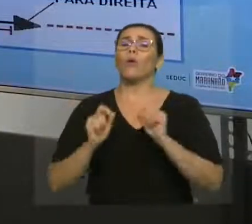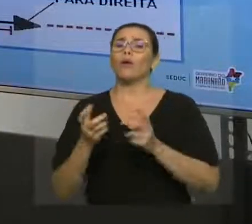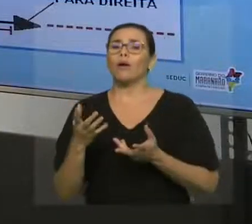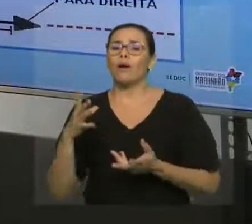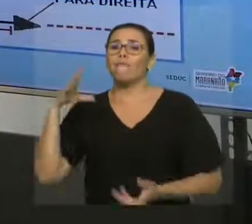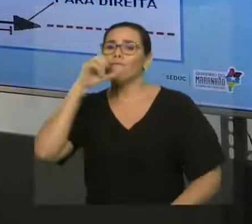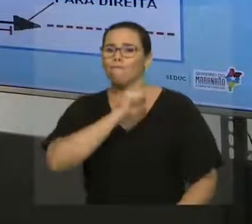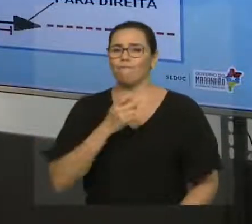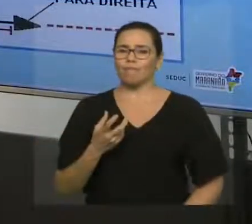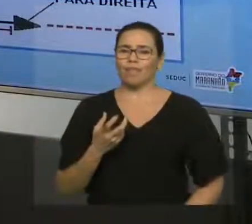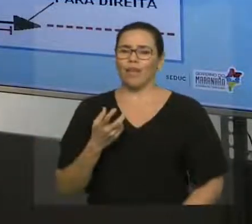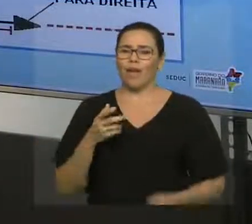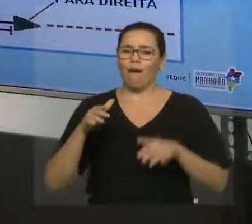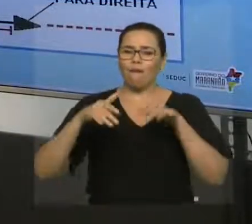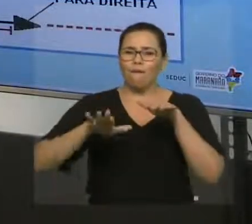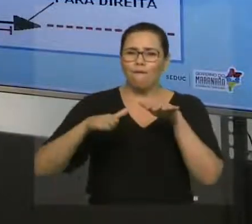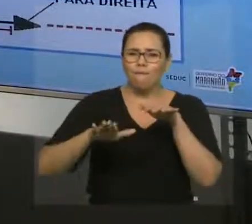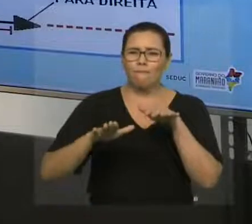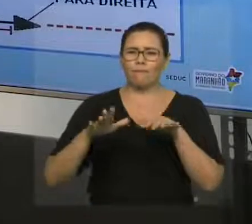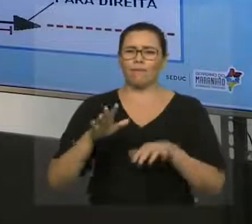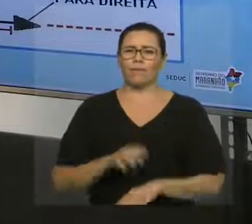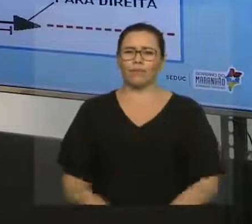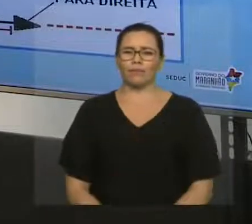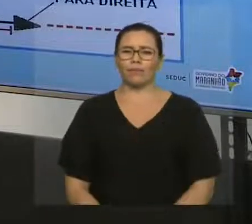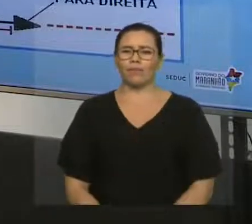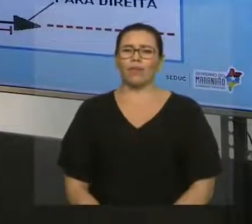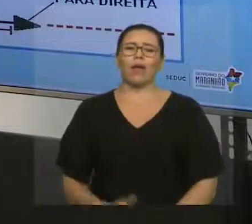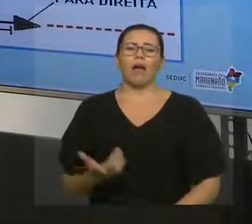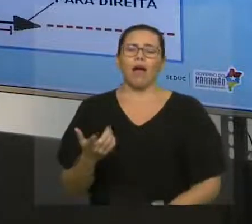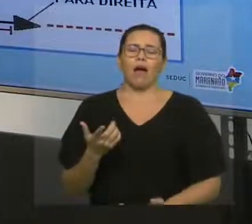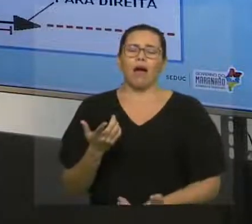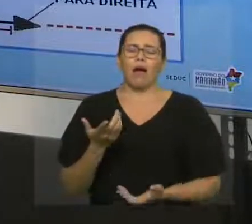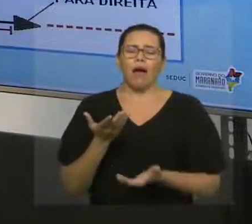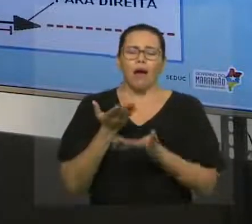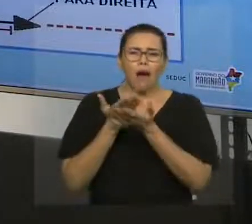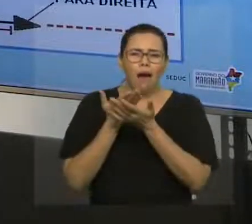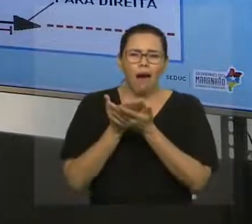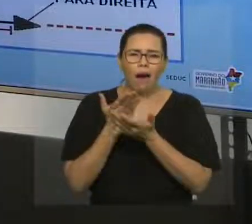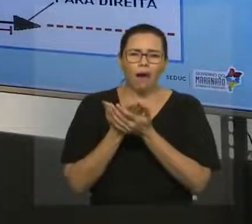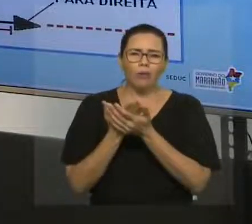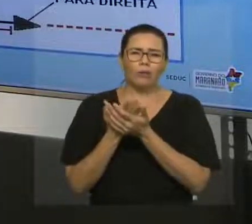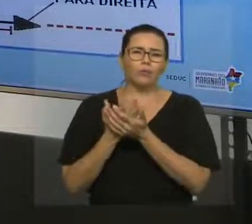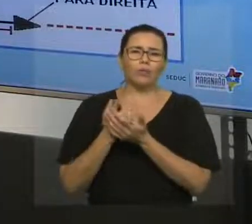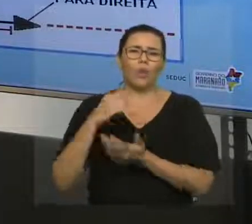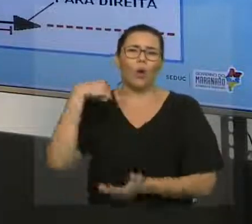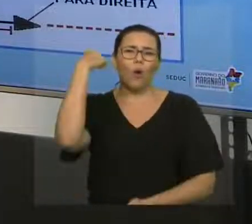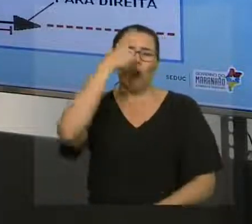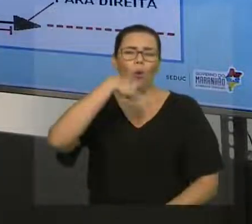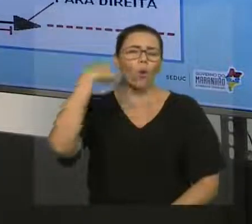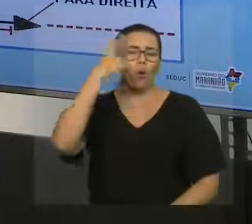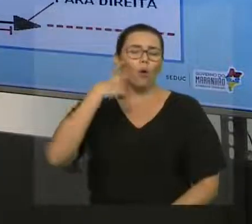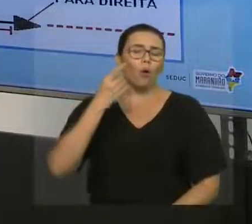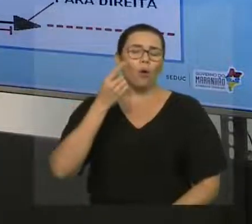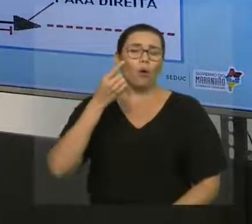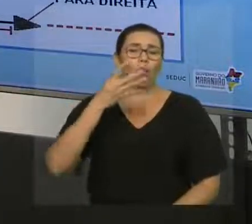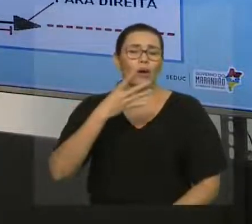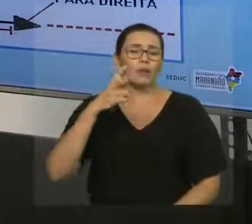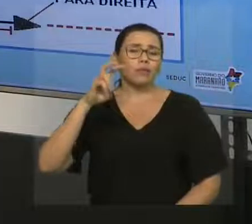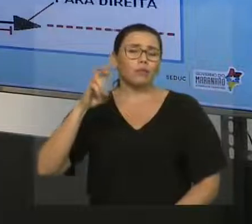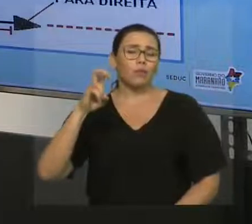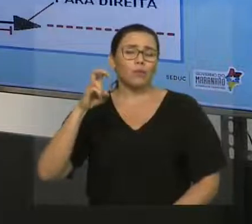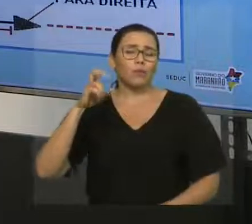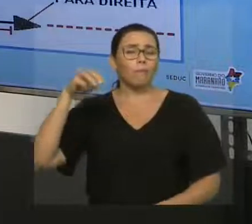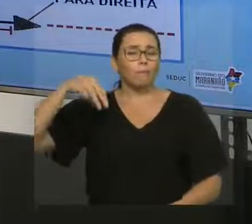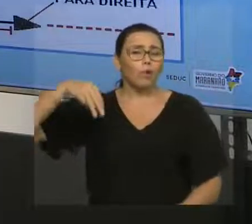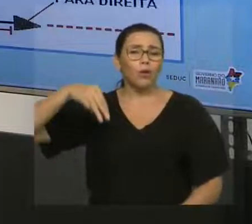eu digo assim, olha, a aula dura 45 minutos. Qual é a intensidade dessa grandeza? 45